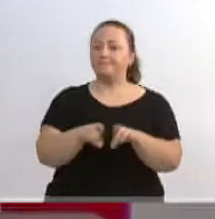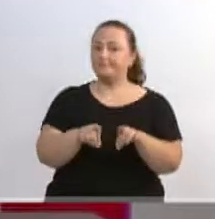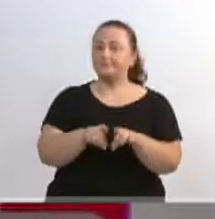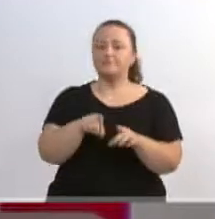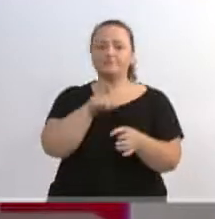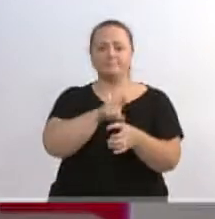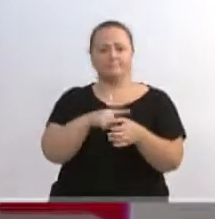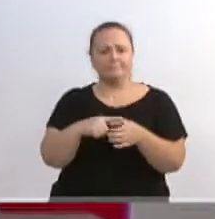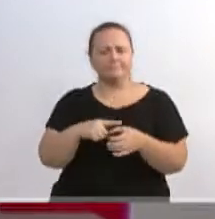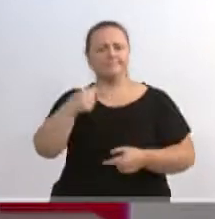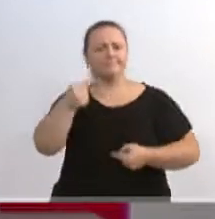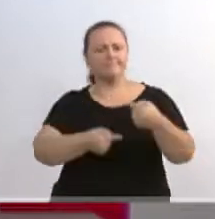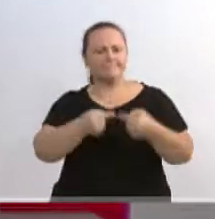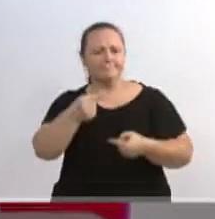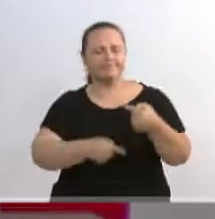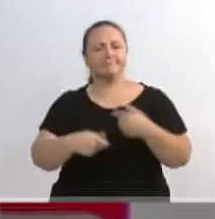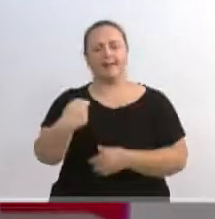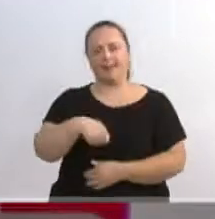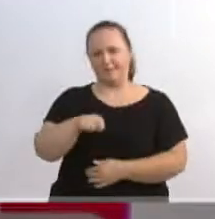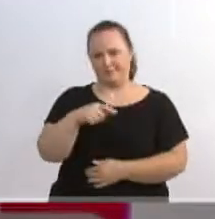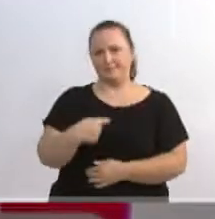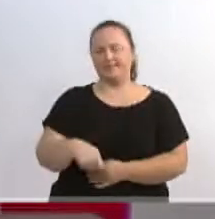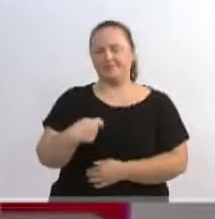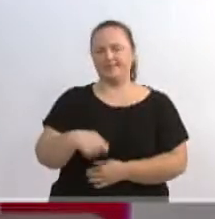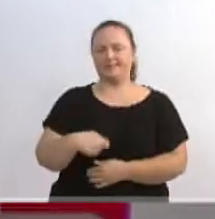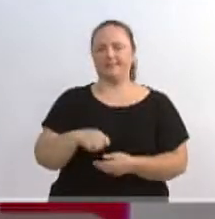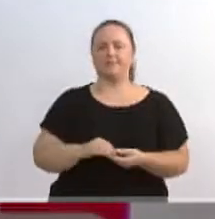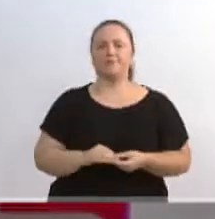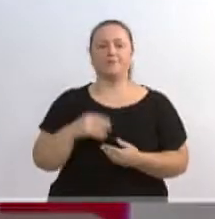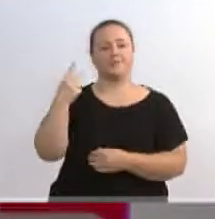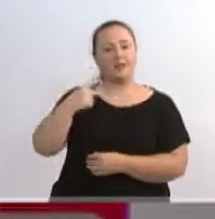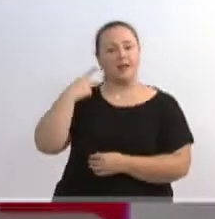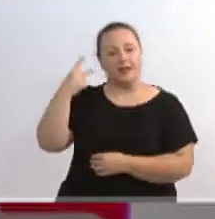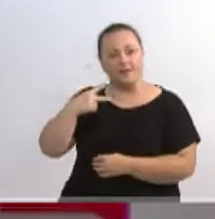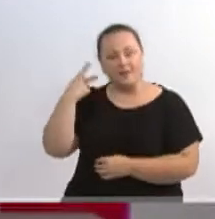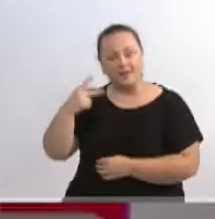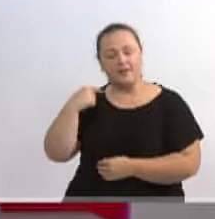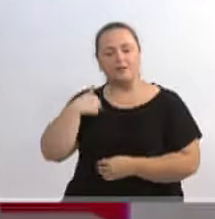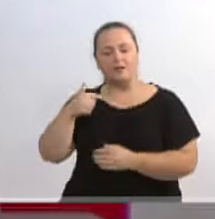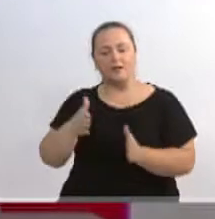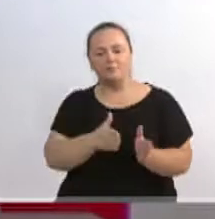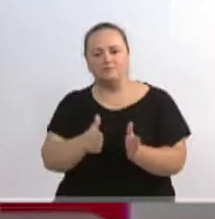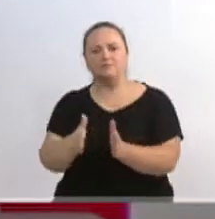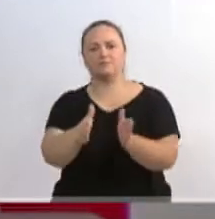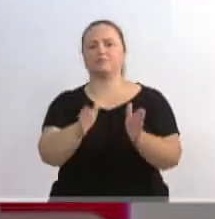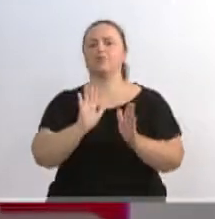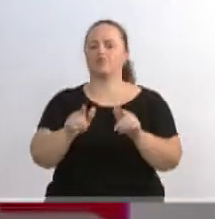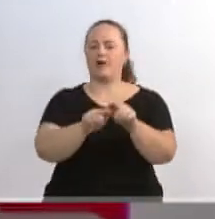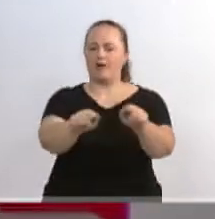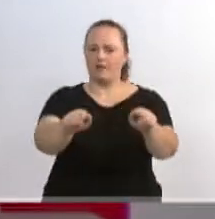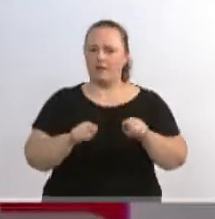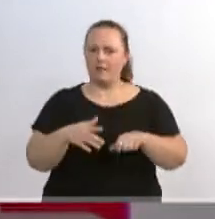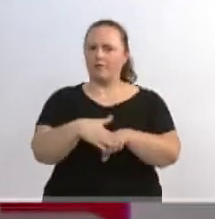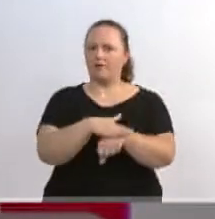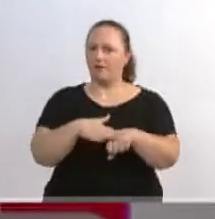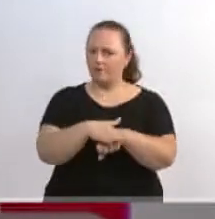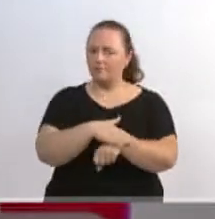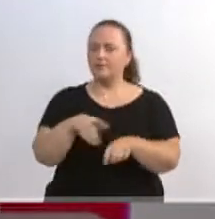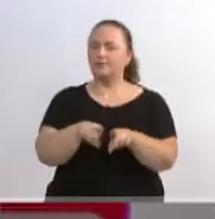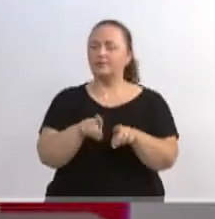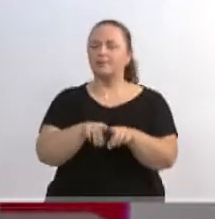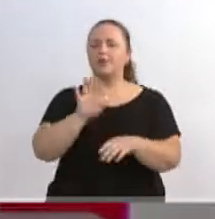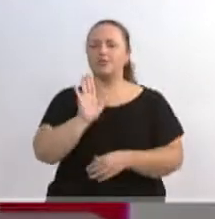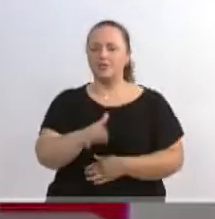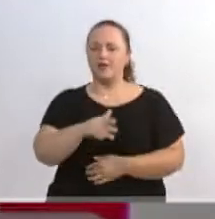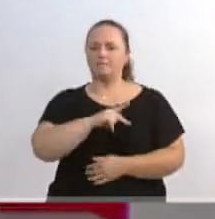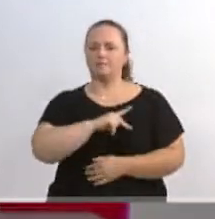precisa discutir. Então, como vereador, fiz um encaminhamento, através do meu gabinete, de uma indicação. Conversei há pouco também com o presidente da FAEMA,